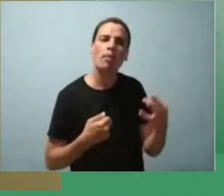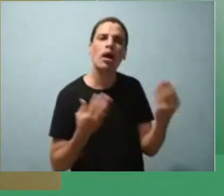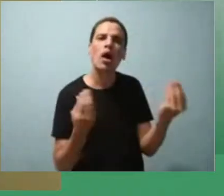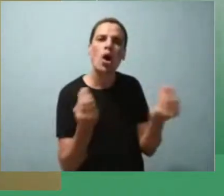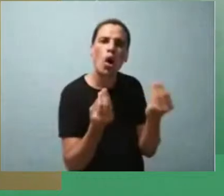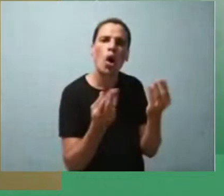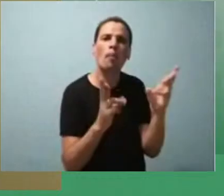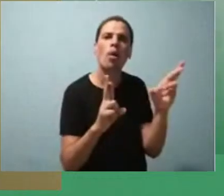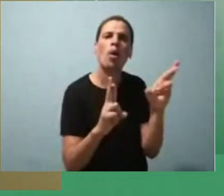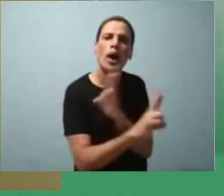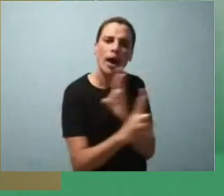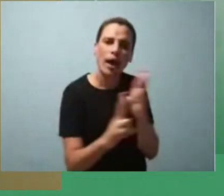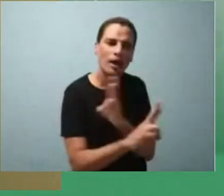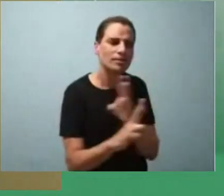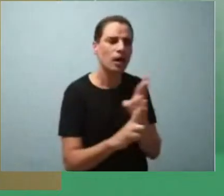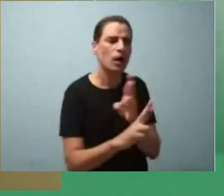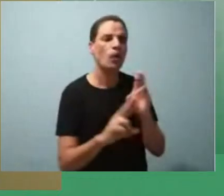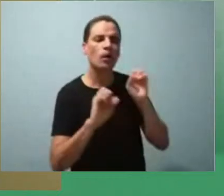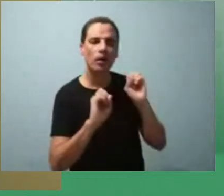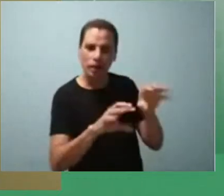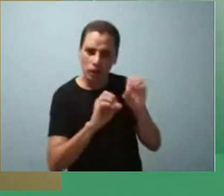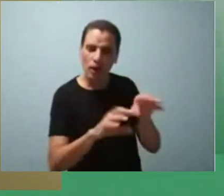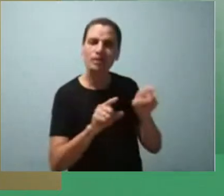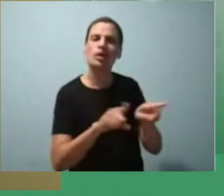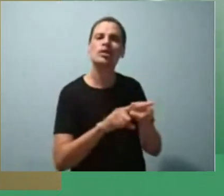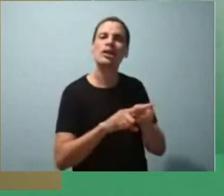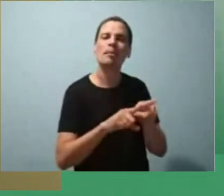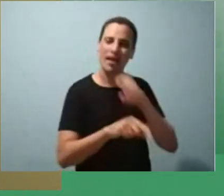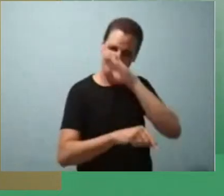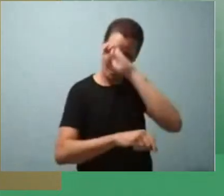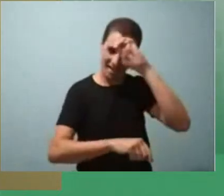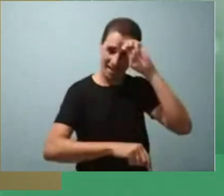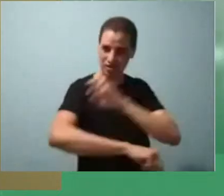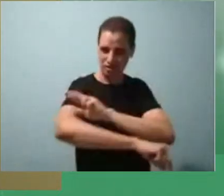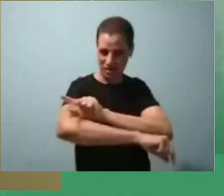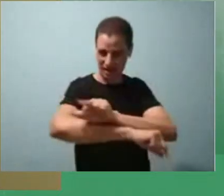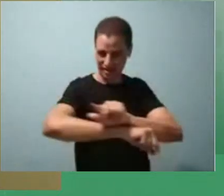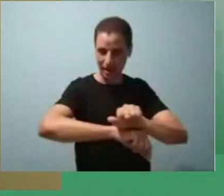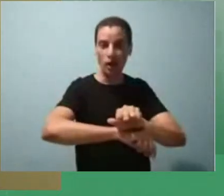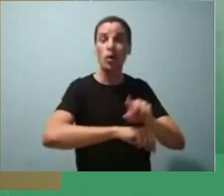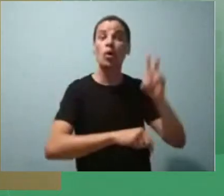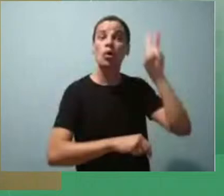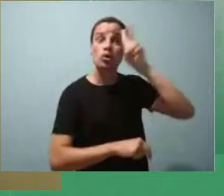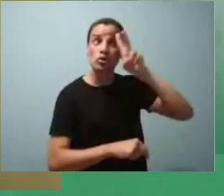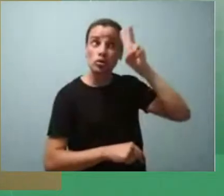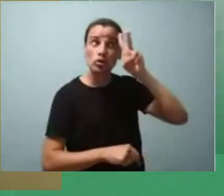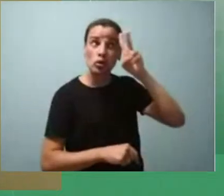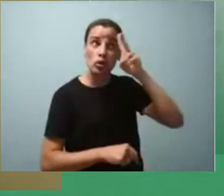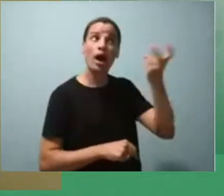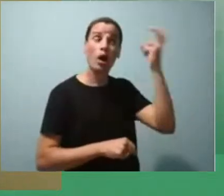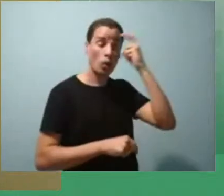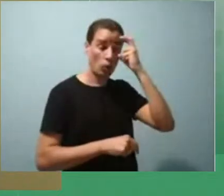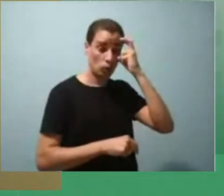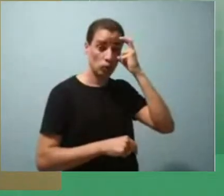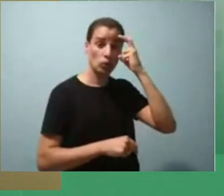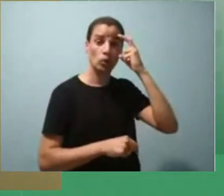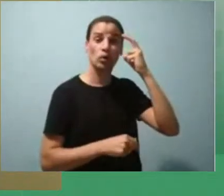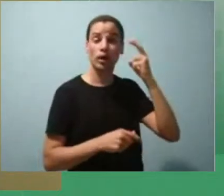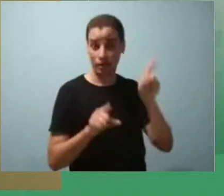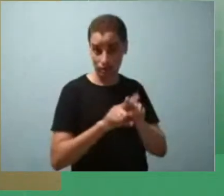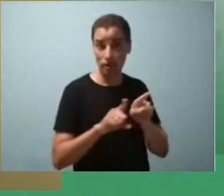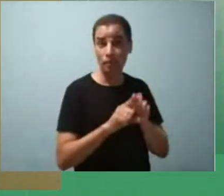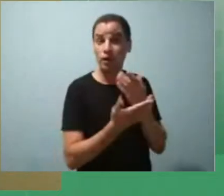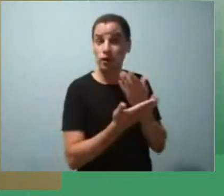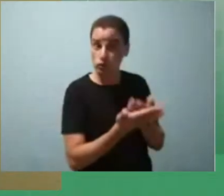entre a educação e as relações étnico-raciais, do Instituto da Cultura e da História Afro-Brasileira no contexto da